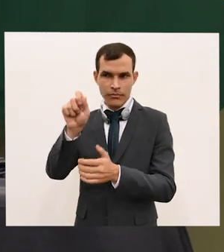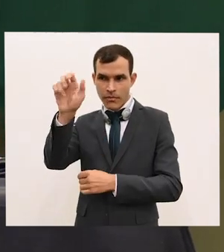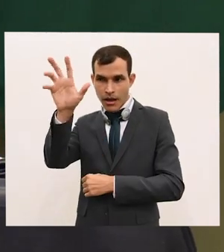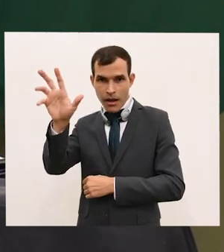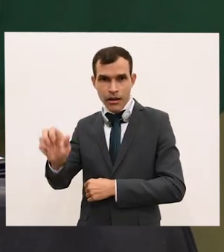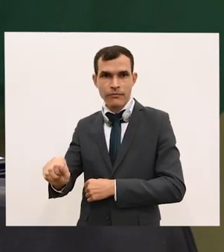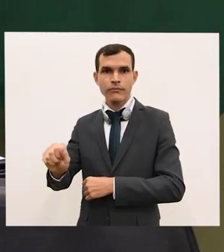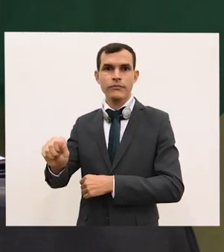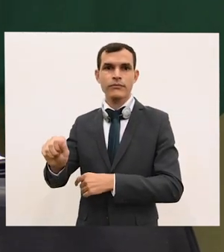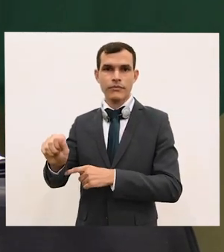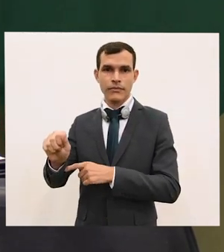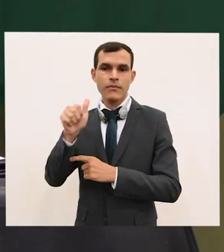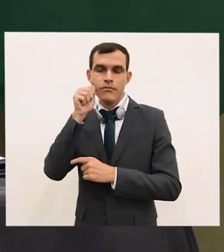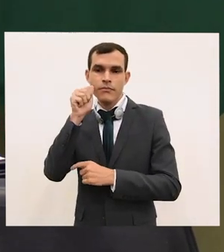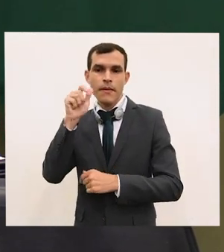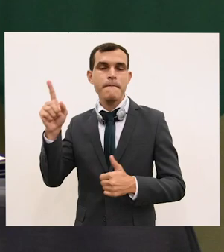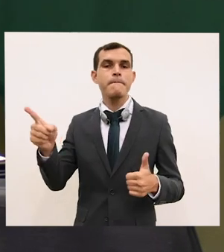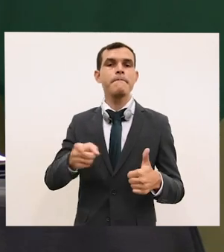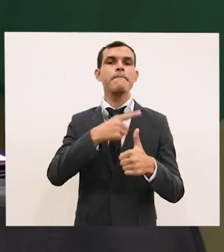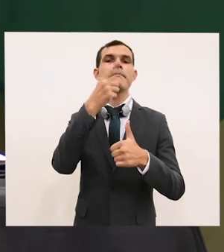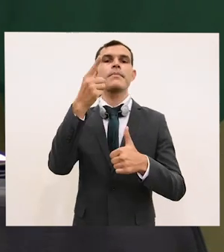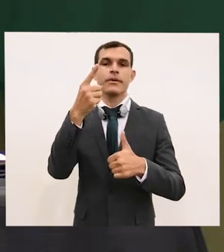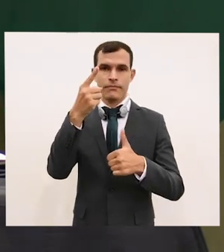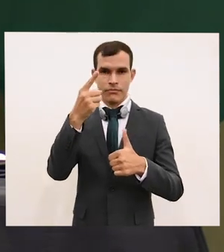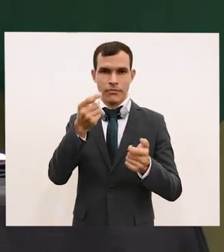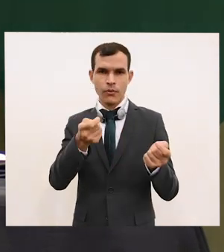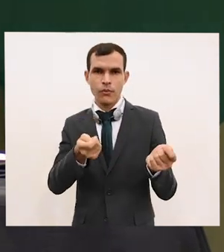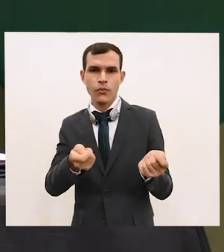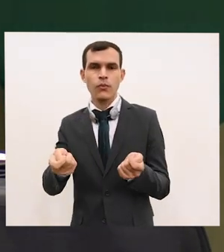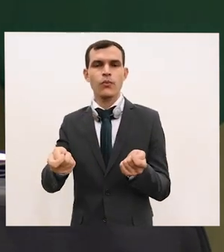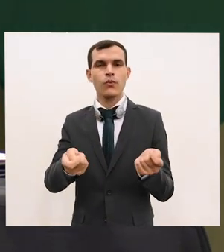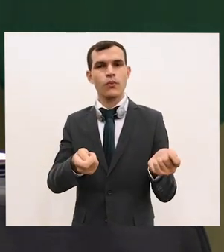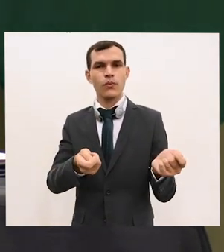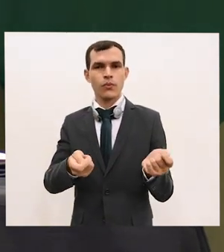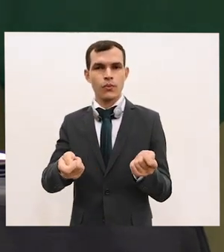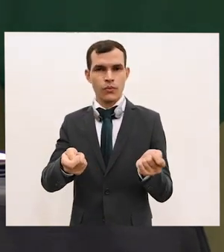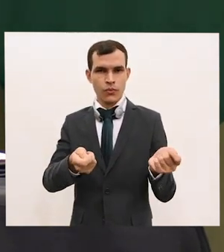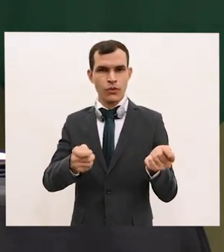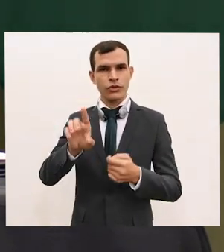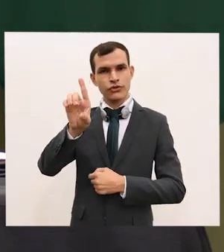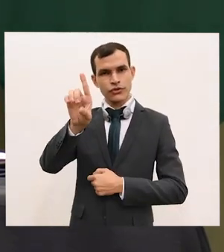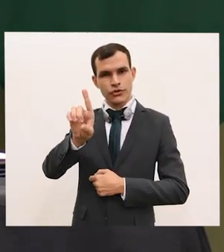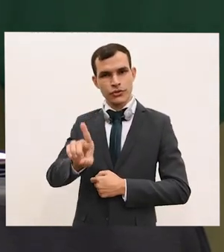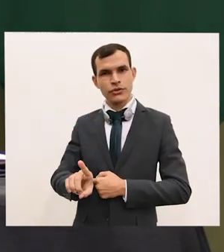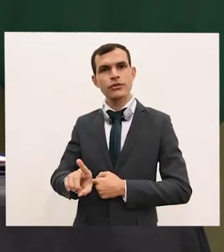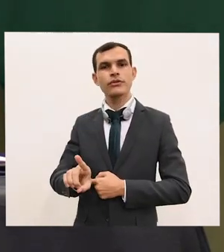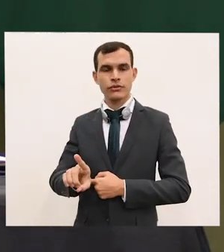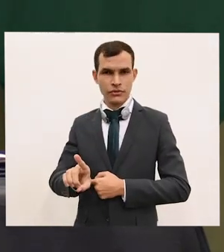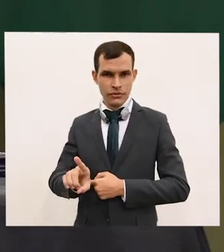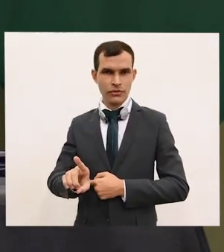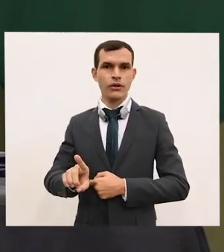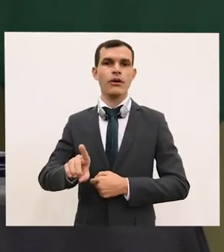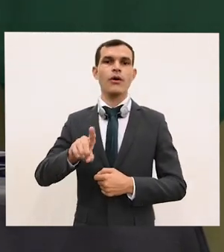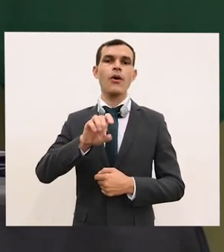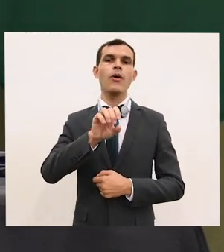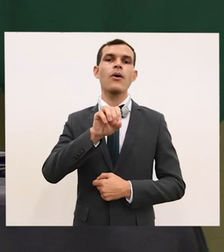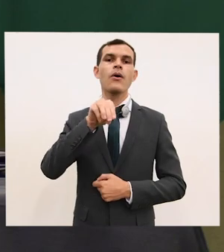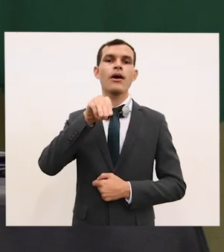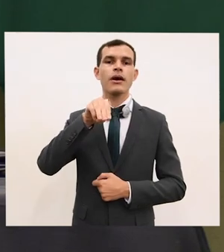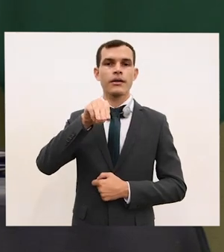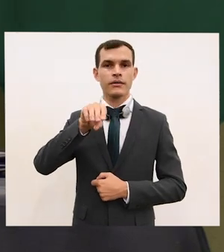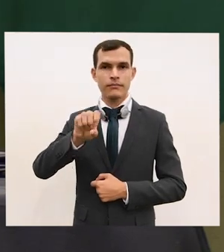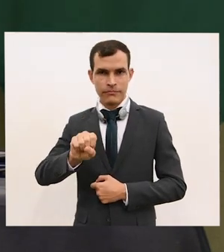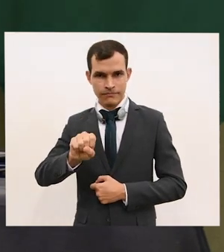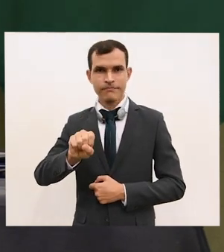a dirigir a Organização Mundial do Comércio, que assumiu em março de 2021, depois de ter sido